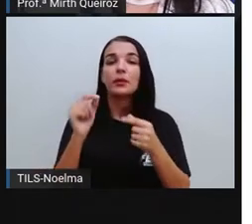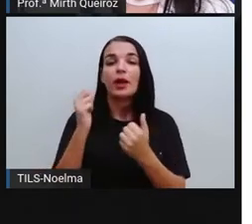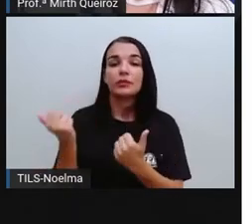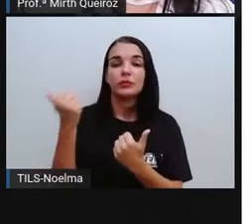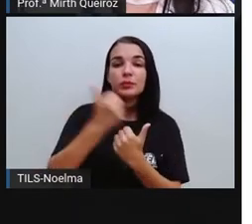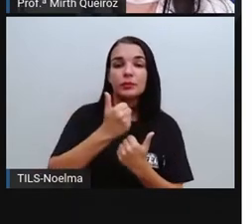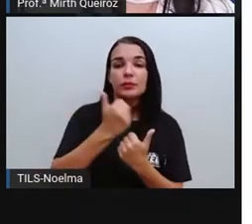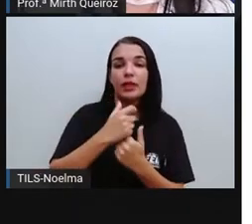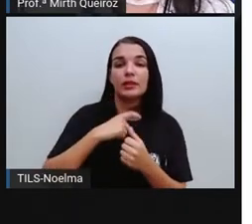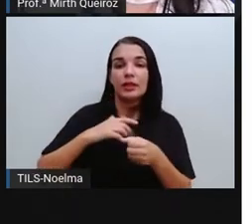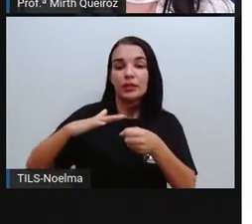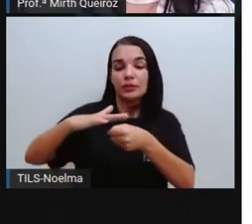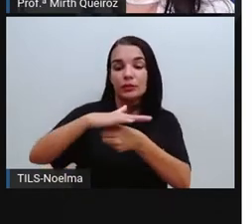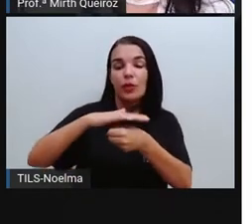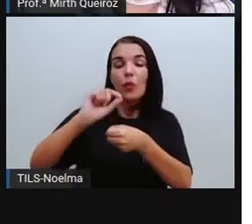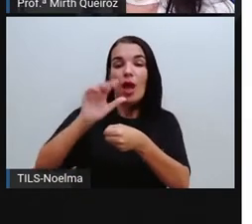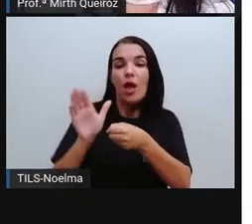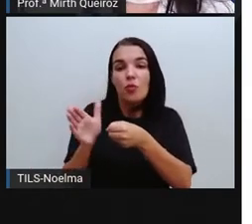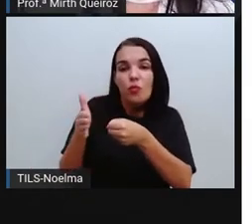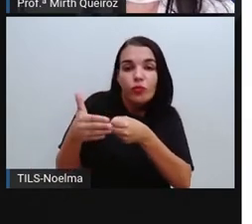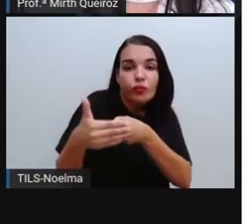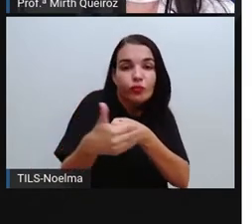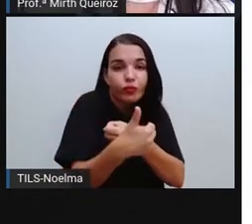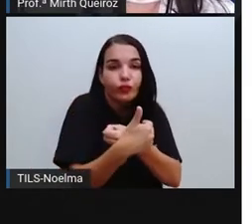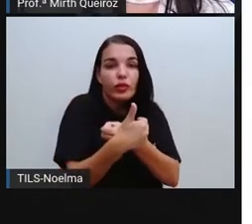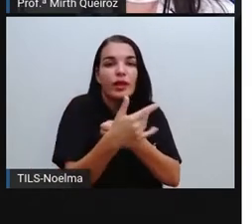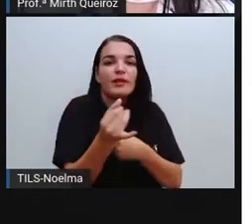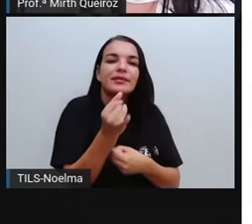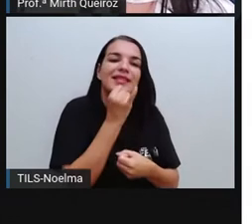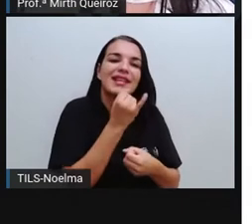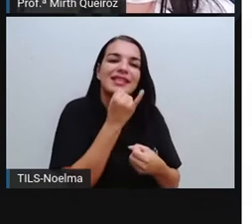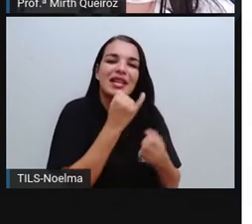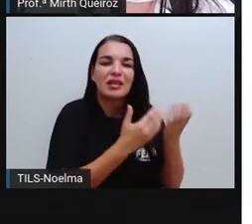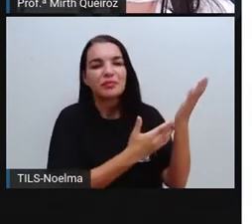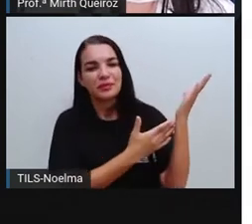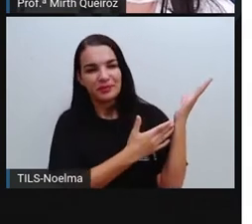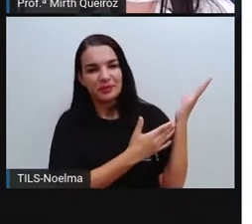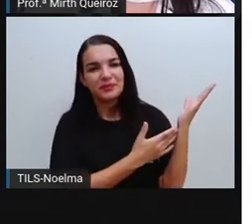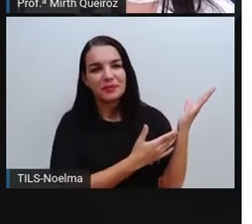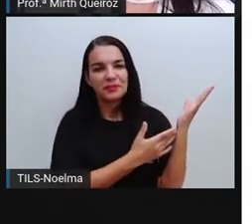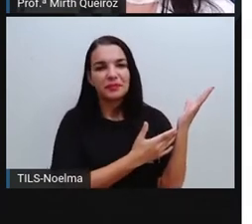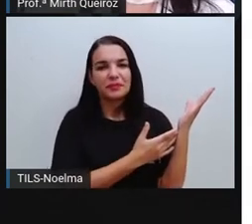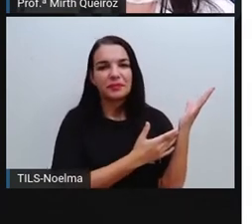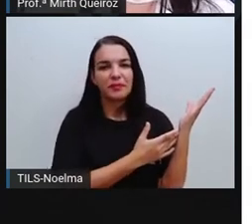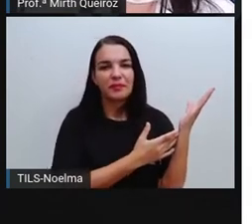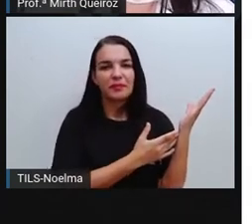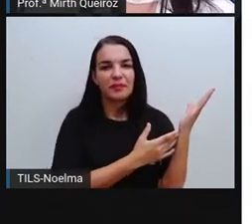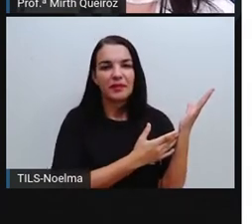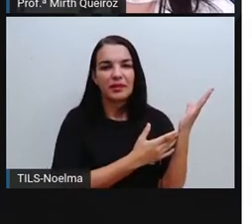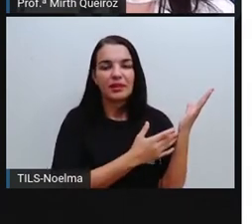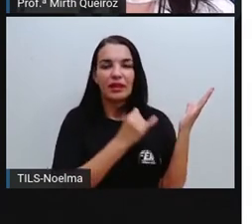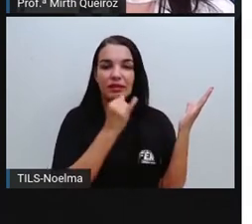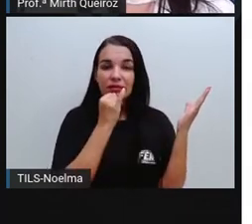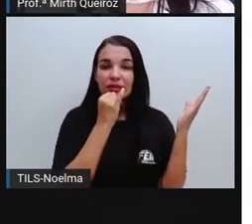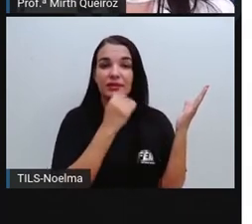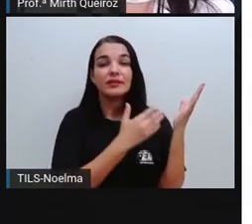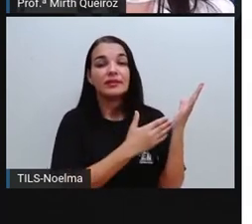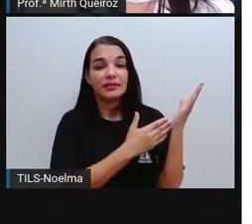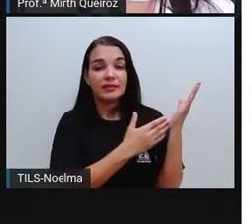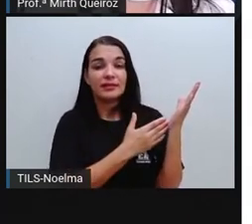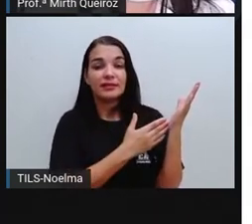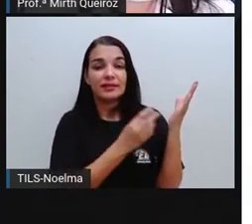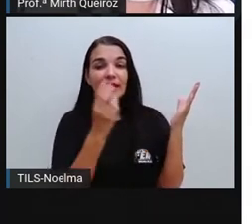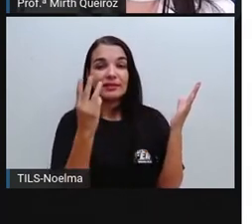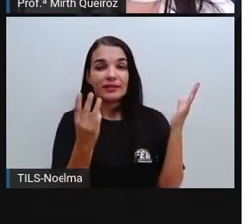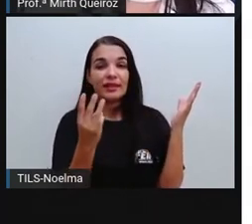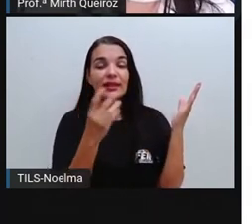superfícies curvas. Por exemplo, né? Nós temos o cilindro, cone e a esfera.